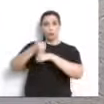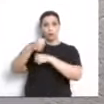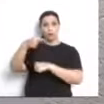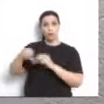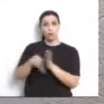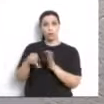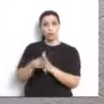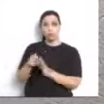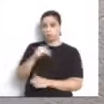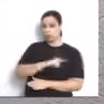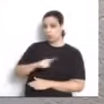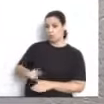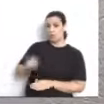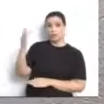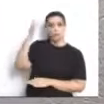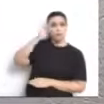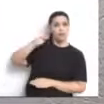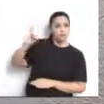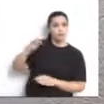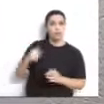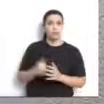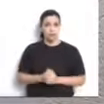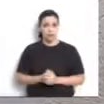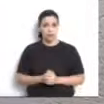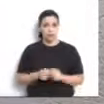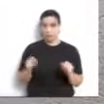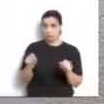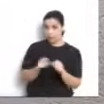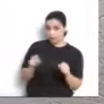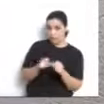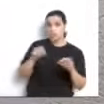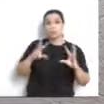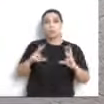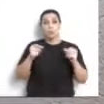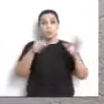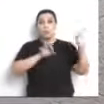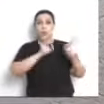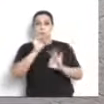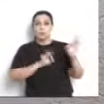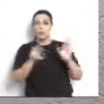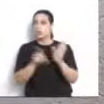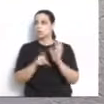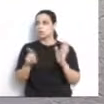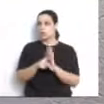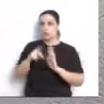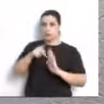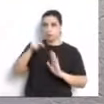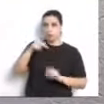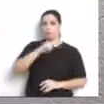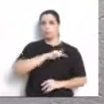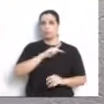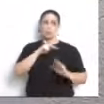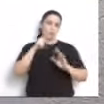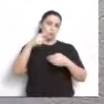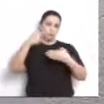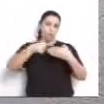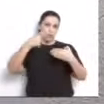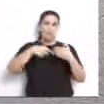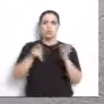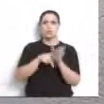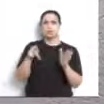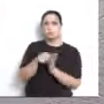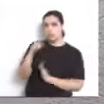liderado pelo governo federal, comandado e liderado pelo presidente Bolsonaro, pelo ministro Tarcísio. Nós do Paraná podemos